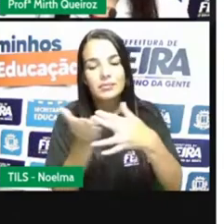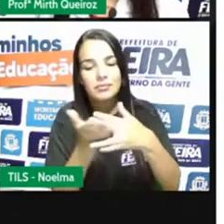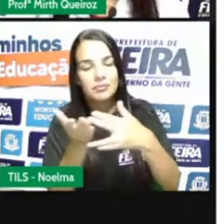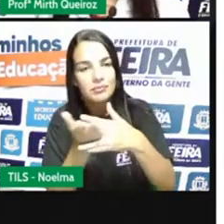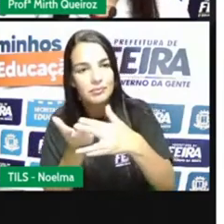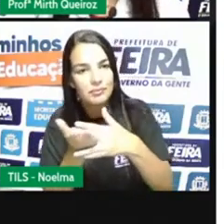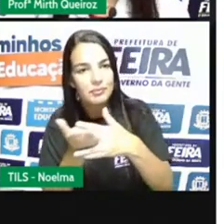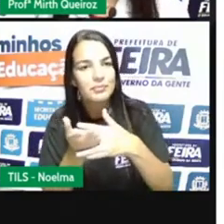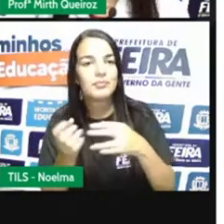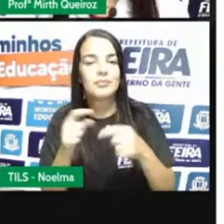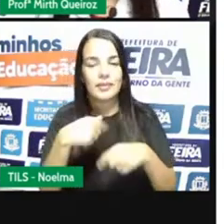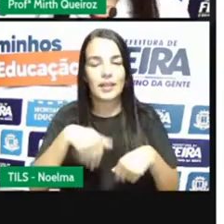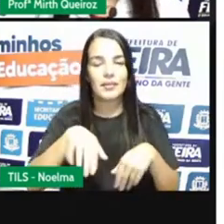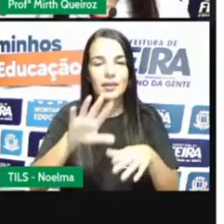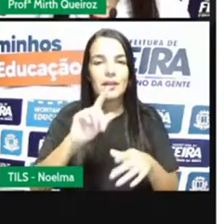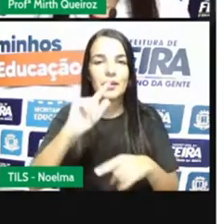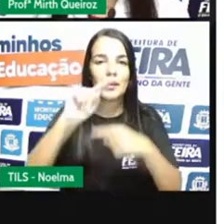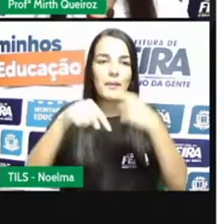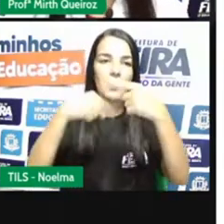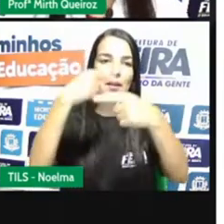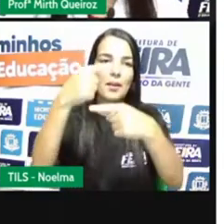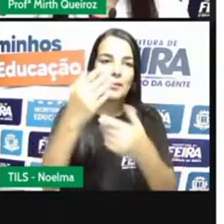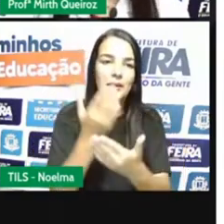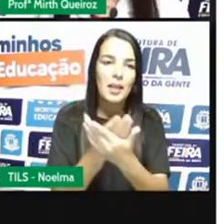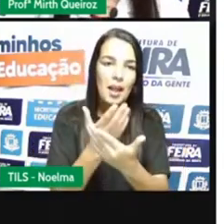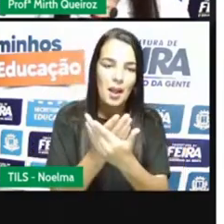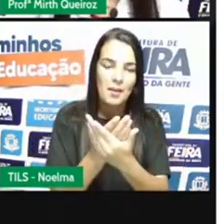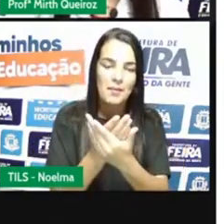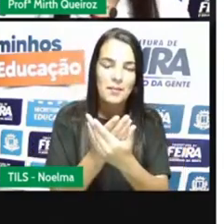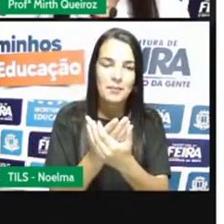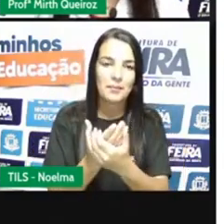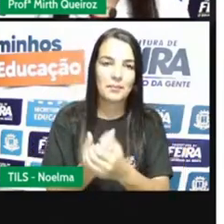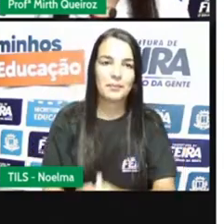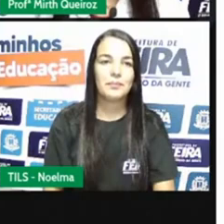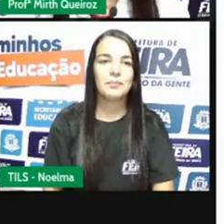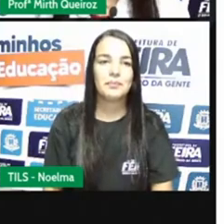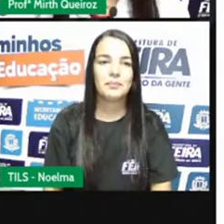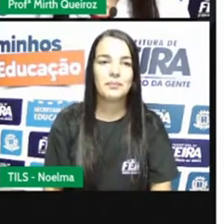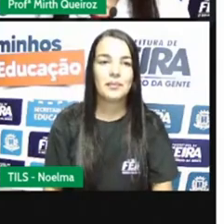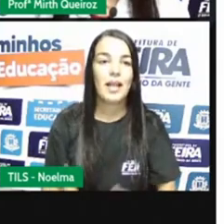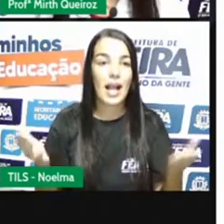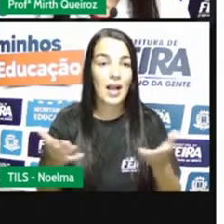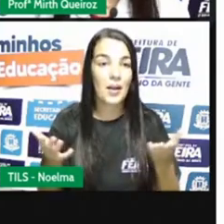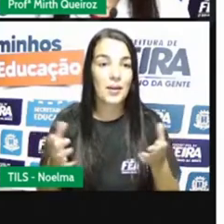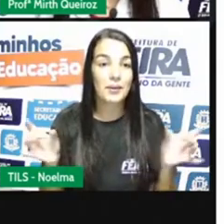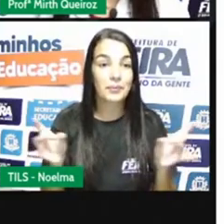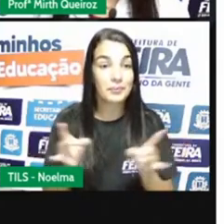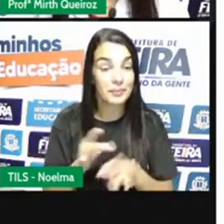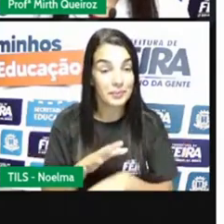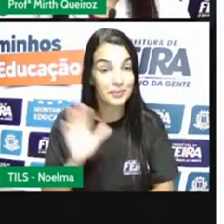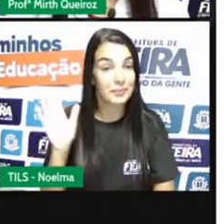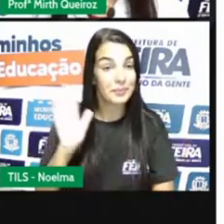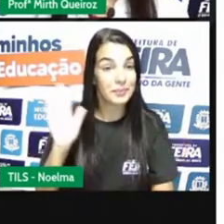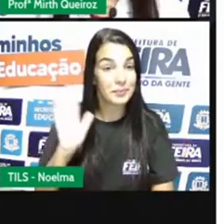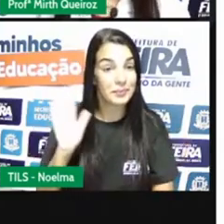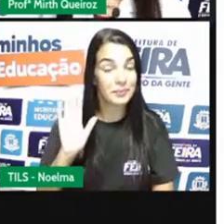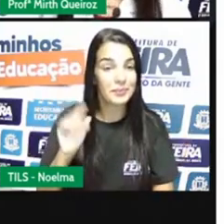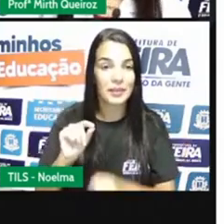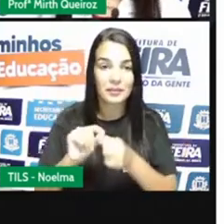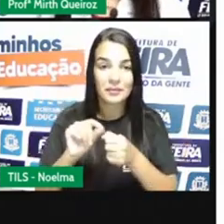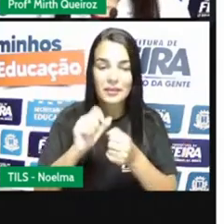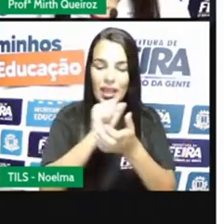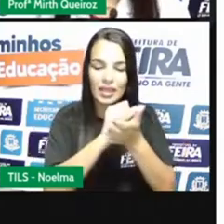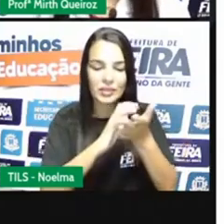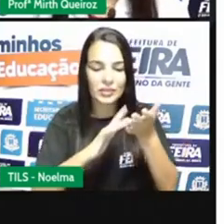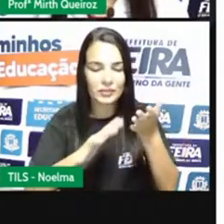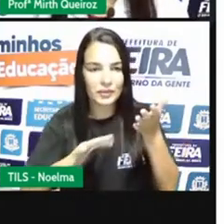também. Isso tudo será uma pauta de assuntos para a próxima aula. A prova vai ficando por aqui, façam as atividades